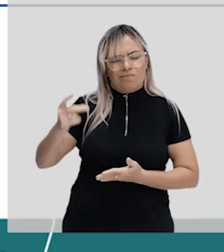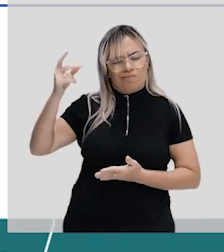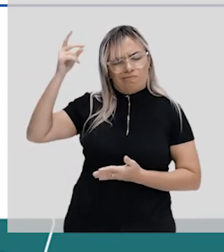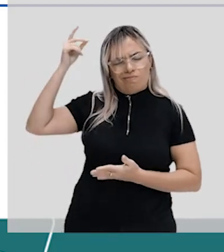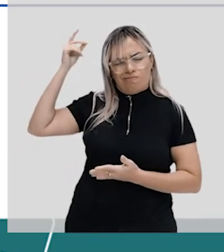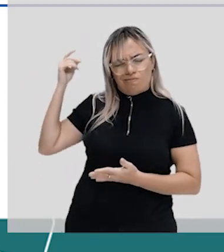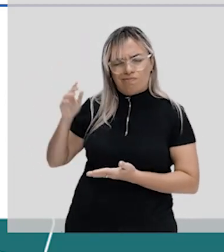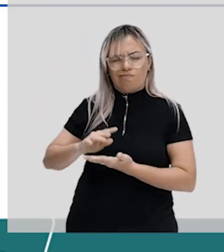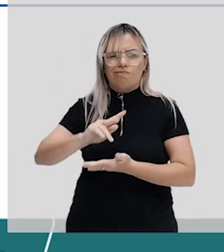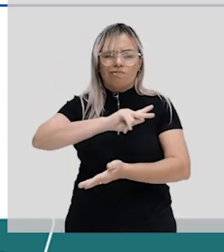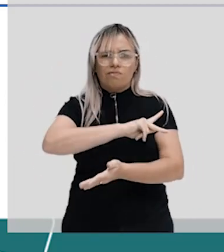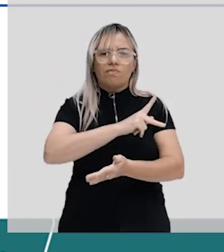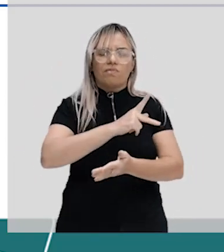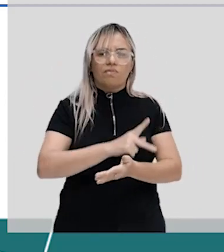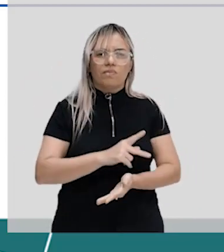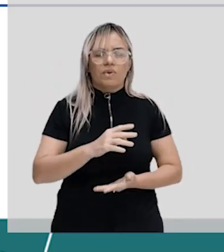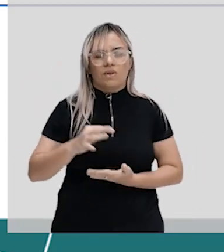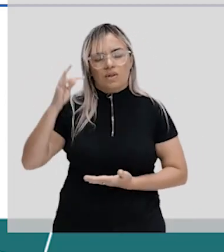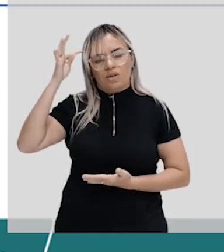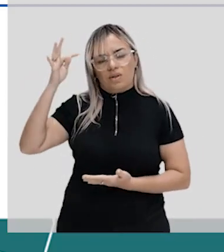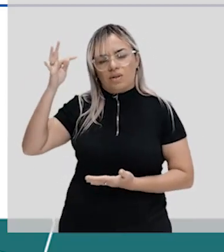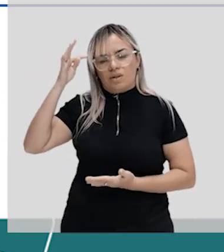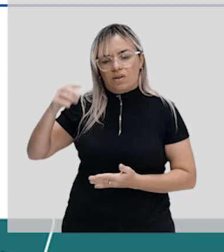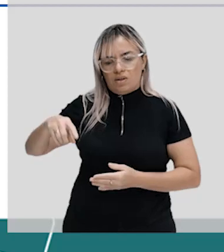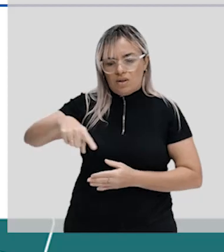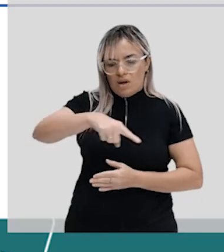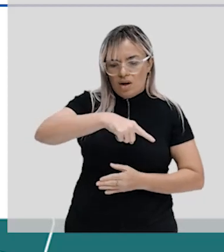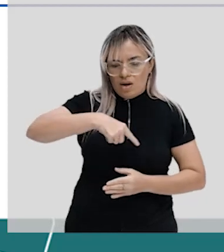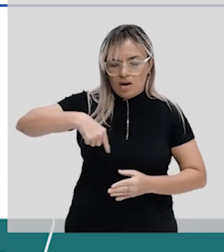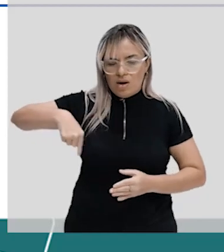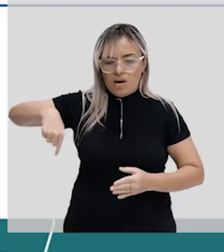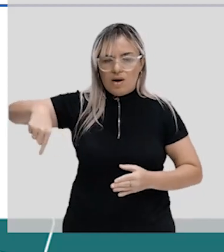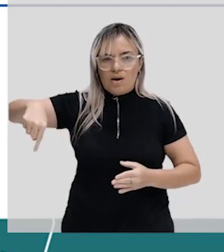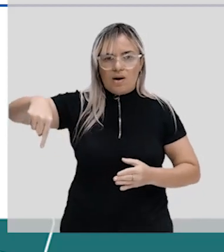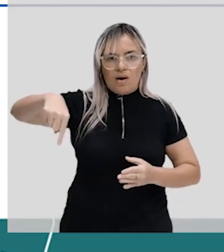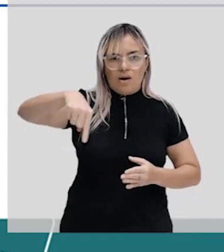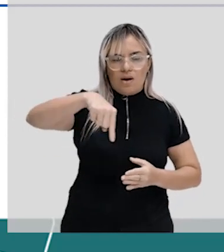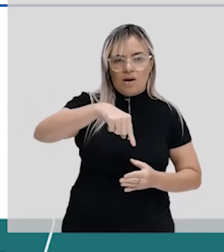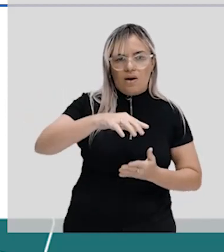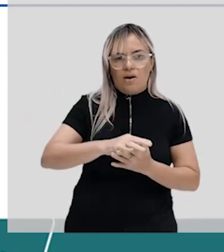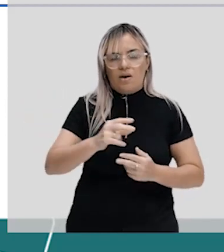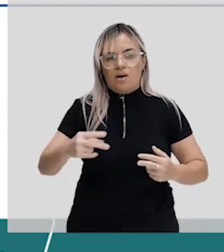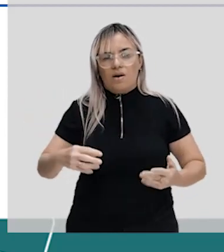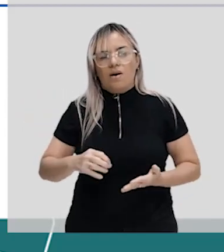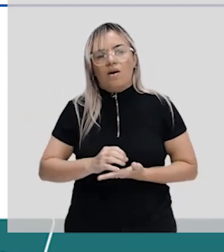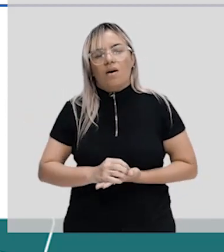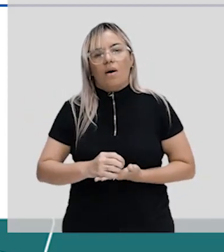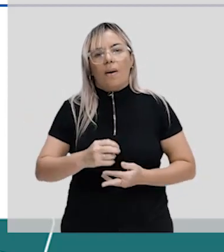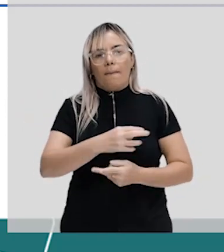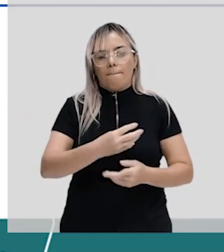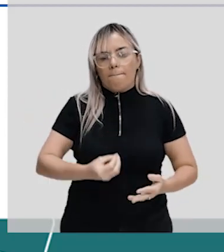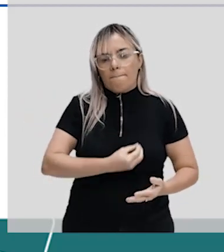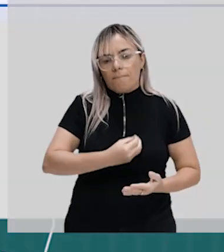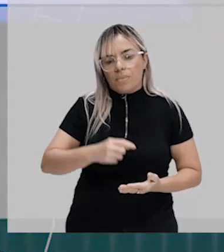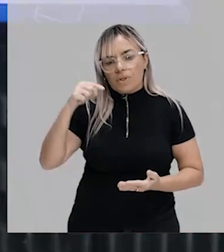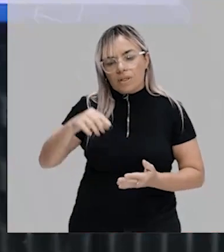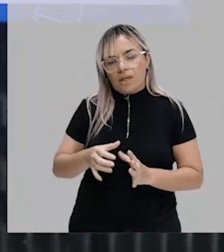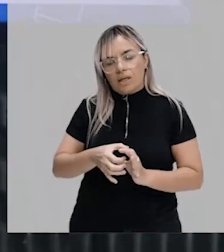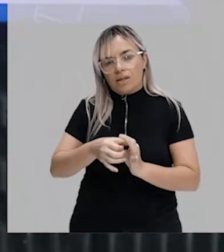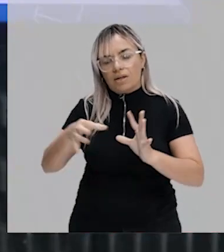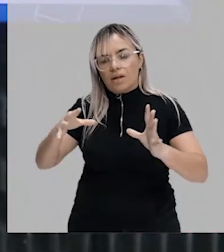vivido ao redor de fendas vulcânicas submersas, onde há liberação de gás sulfídrico, H2S.